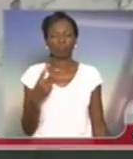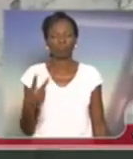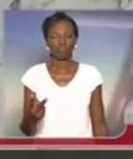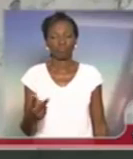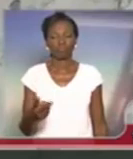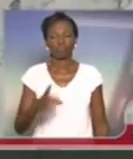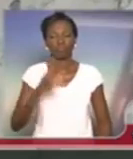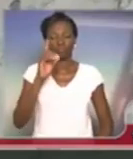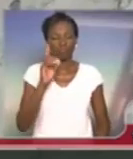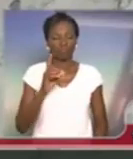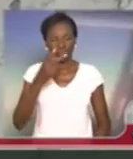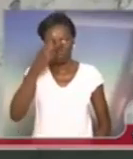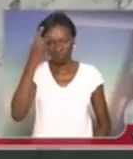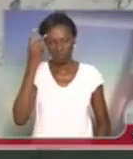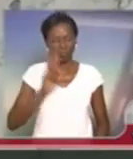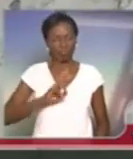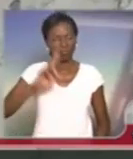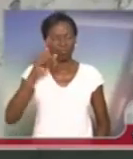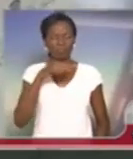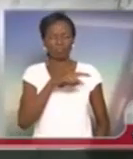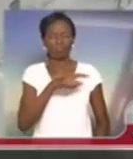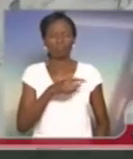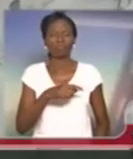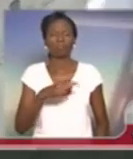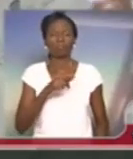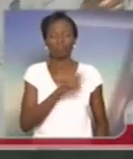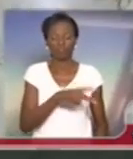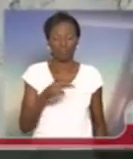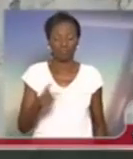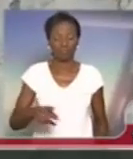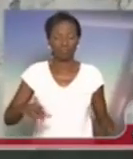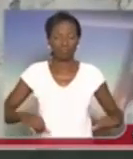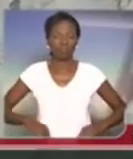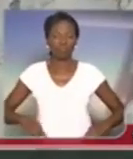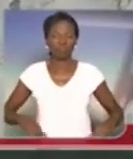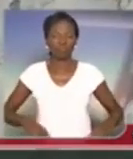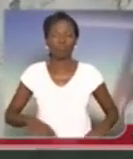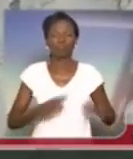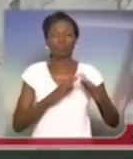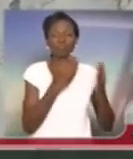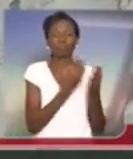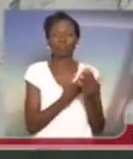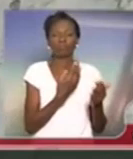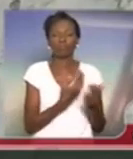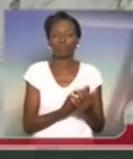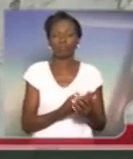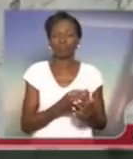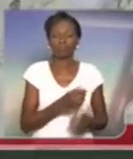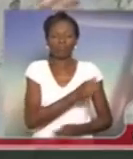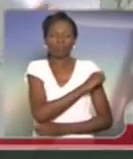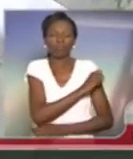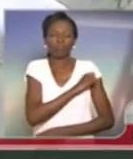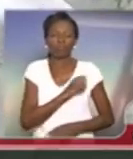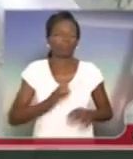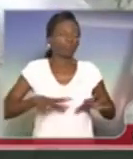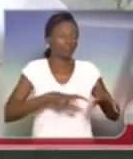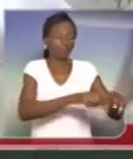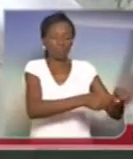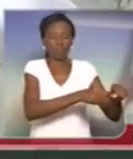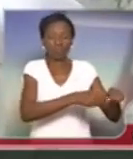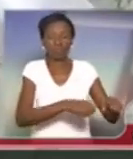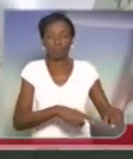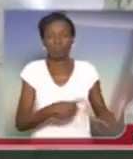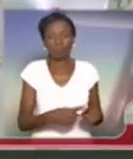cortar o ponto dos professores. Os professores estão sendo ameaçados. A escola está parcialmente ocupada por alunos, porque ela vai também